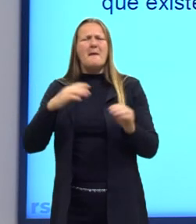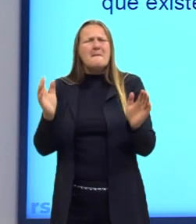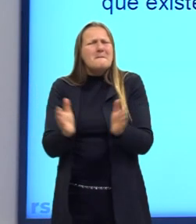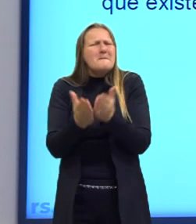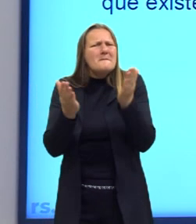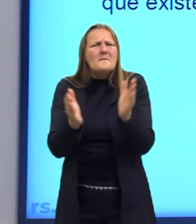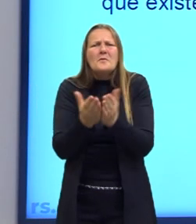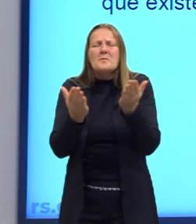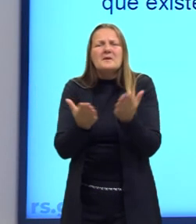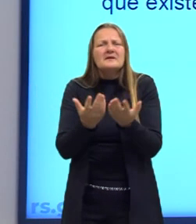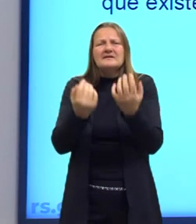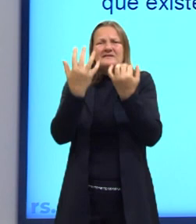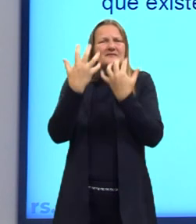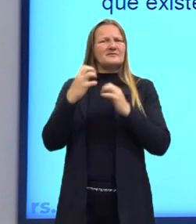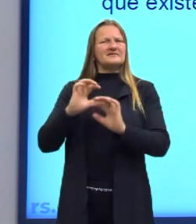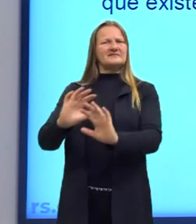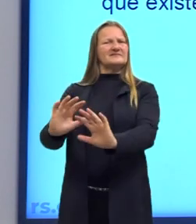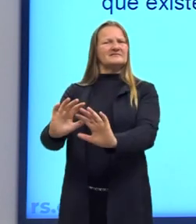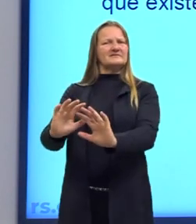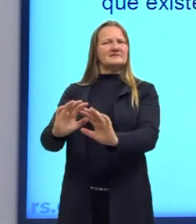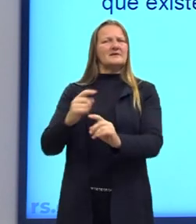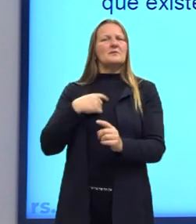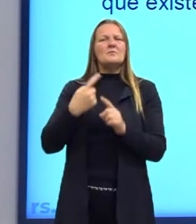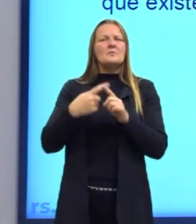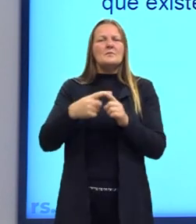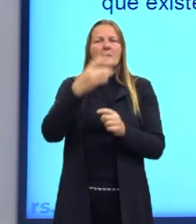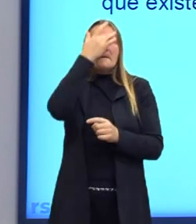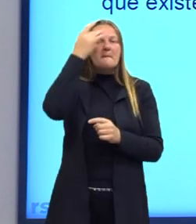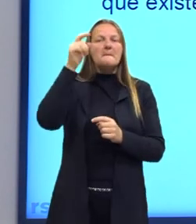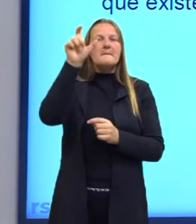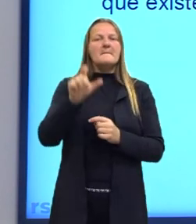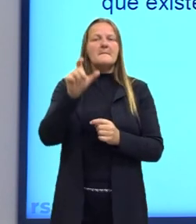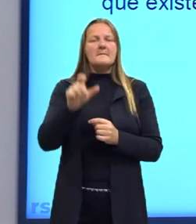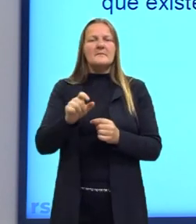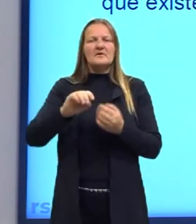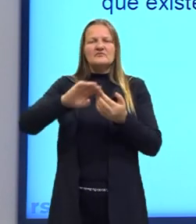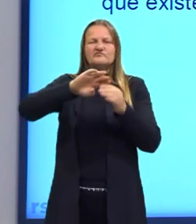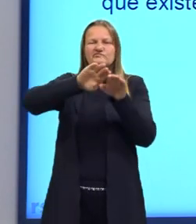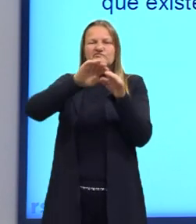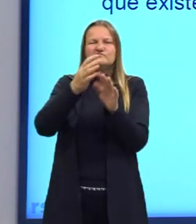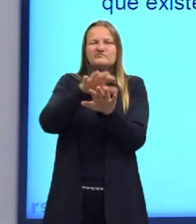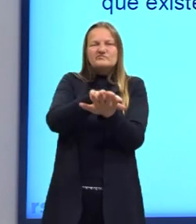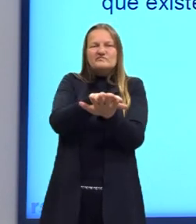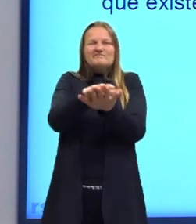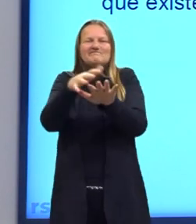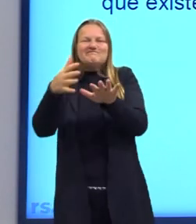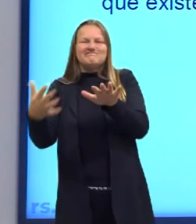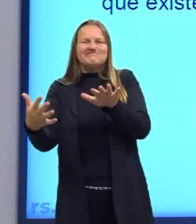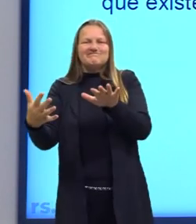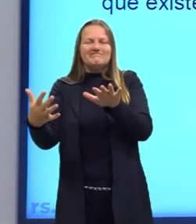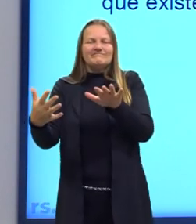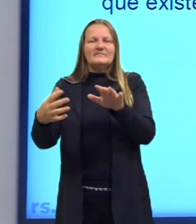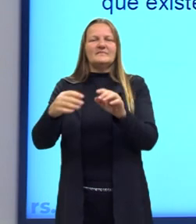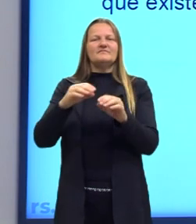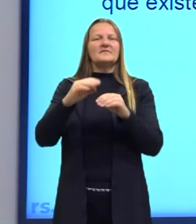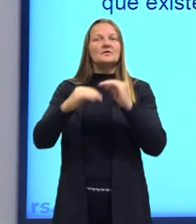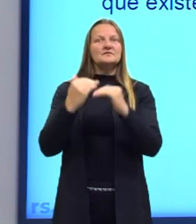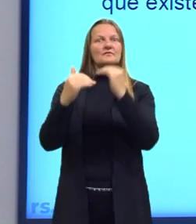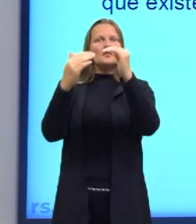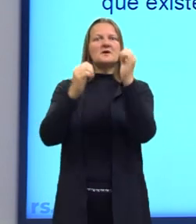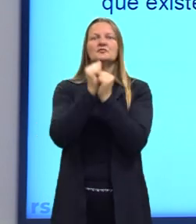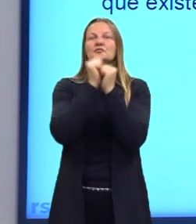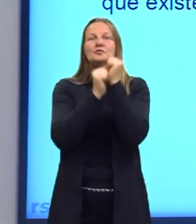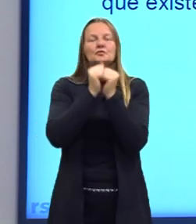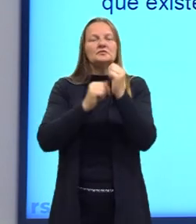é pouco aceitável, a existência da parcela da população, a margem dos benefícios do desenvolvimento industrial